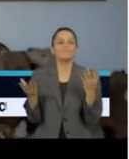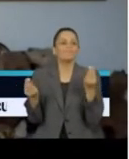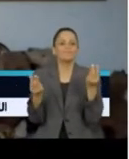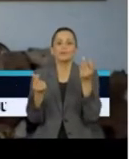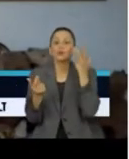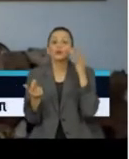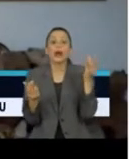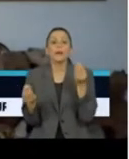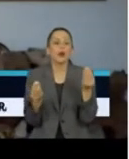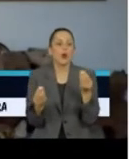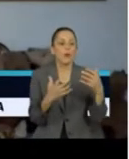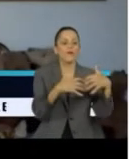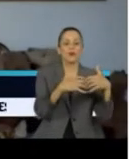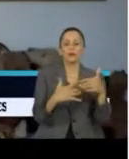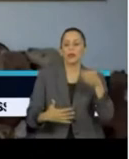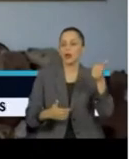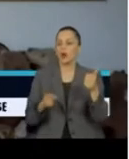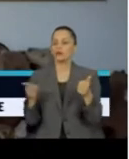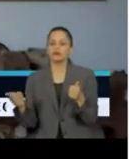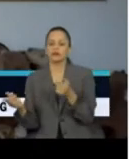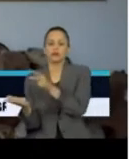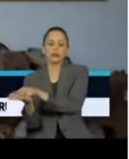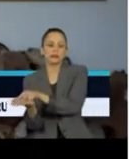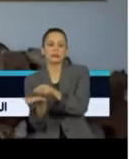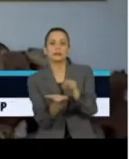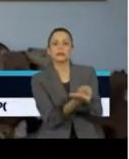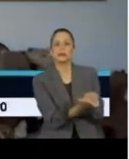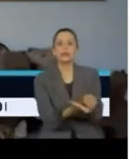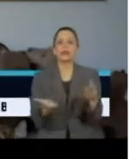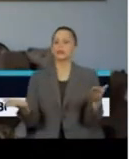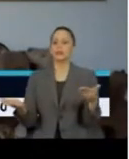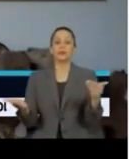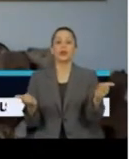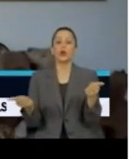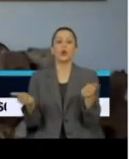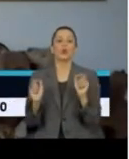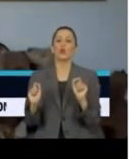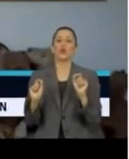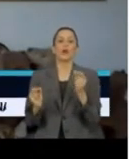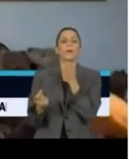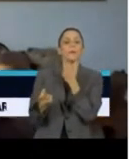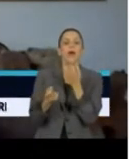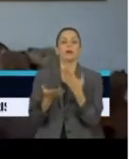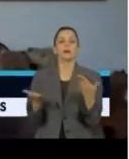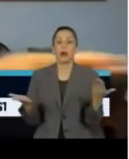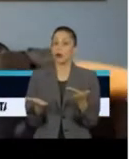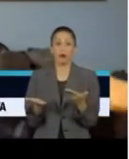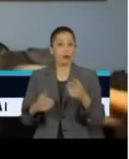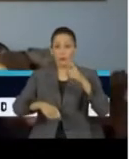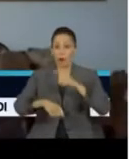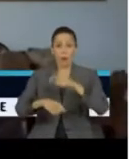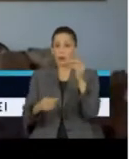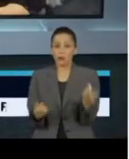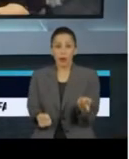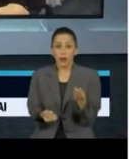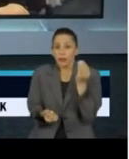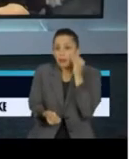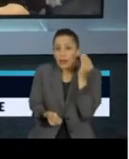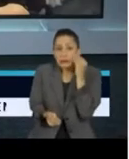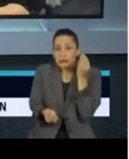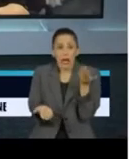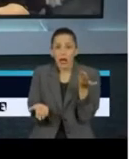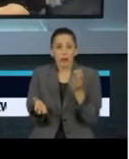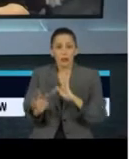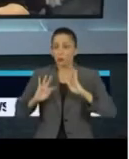funcionar melhor para qual paciente. Eu acredito que a gente está num momento de dar tiros para todos os lados. A